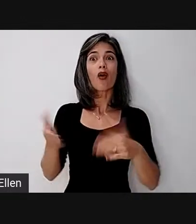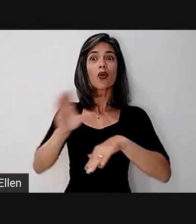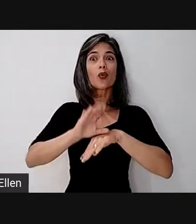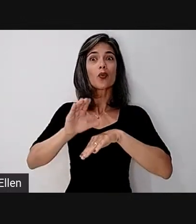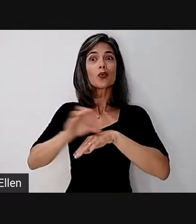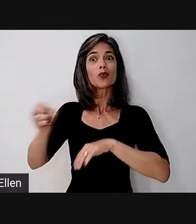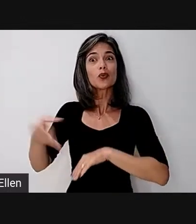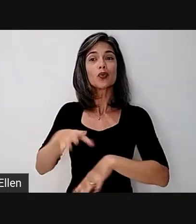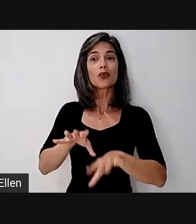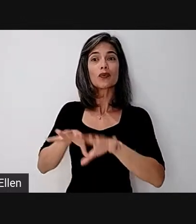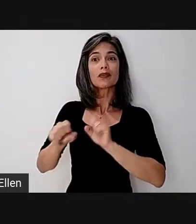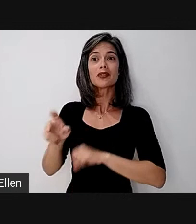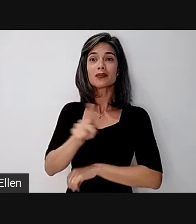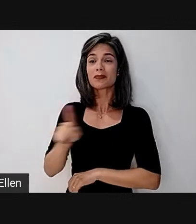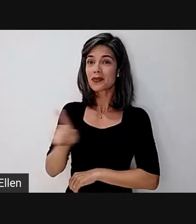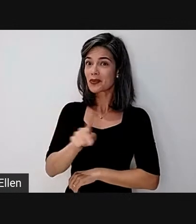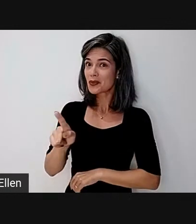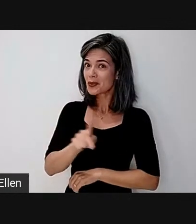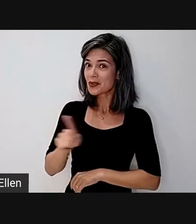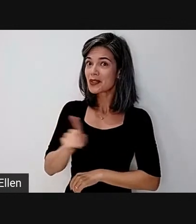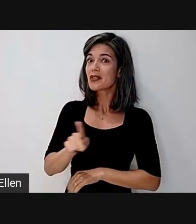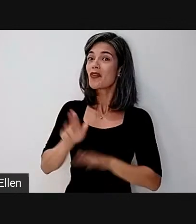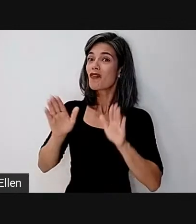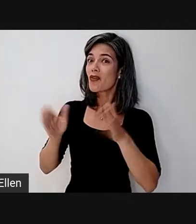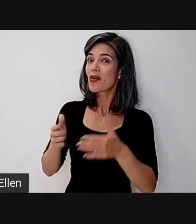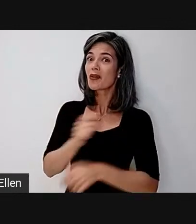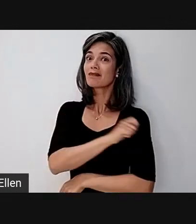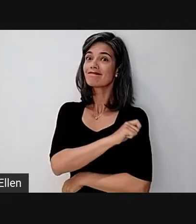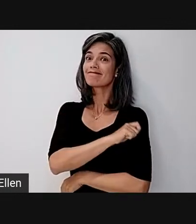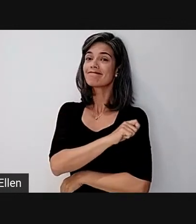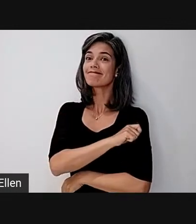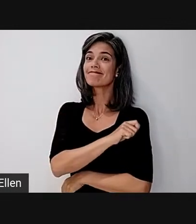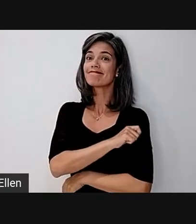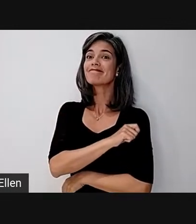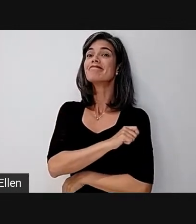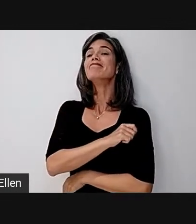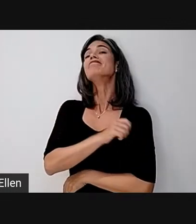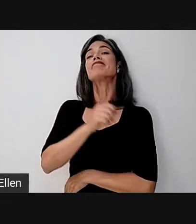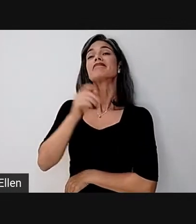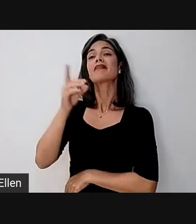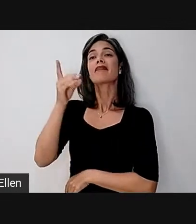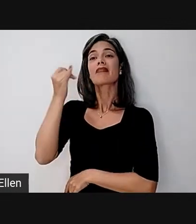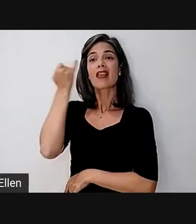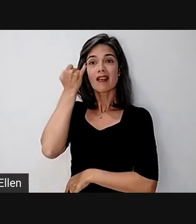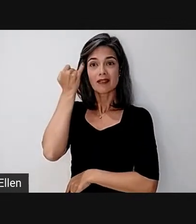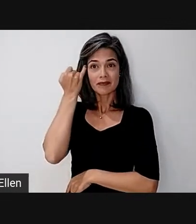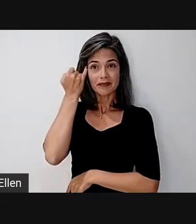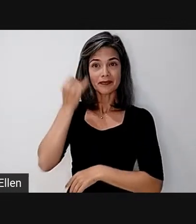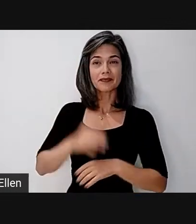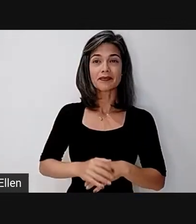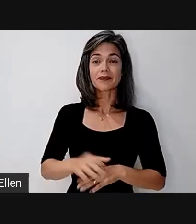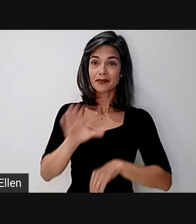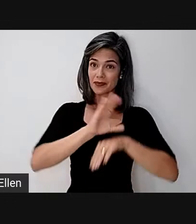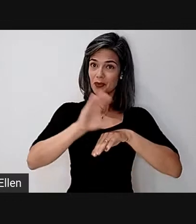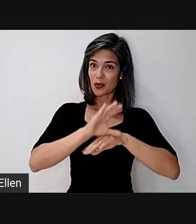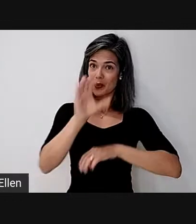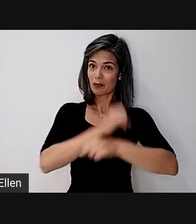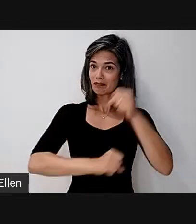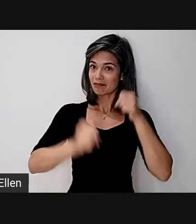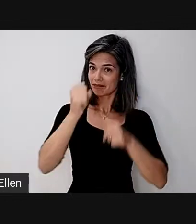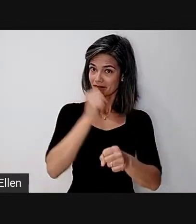formação para professores de estudantes com deficiência intelectual. No curso passado, no curso anterior,